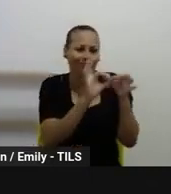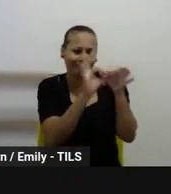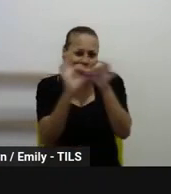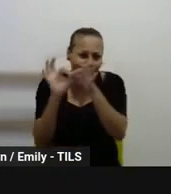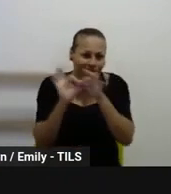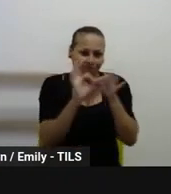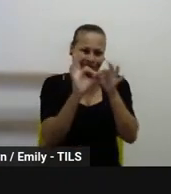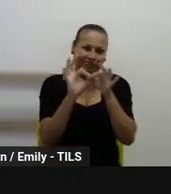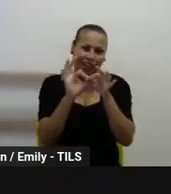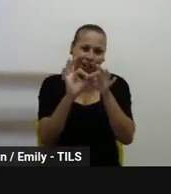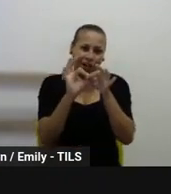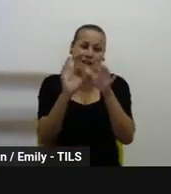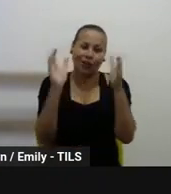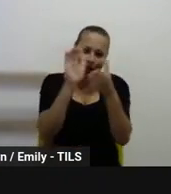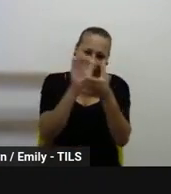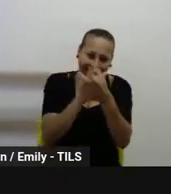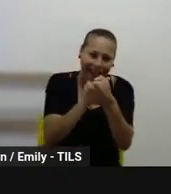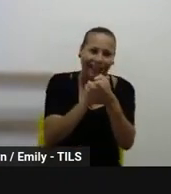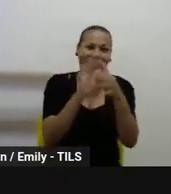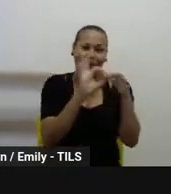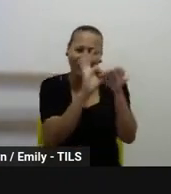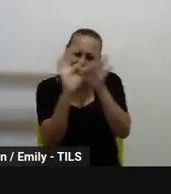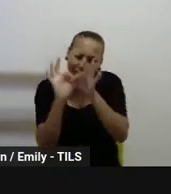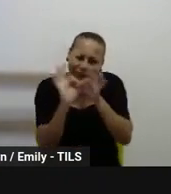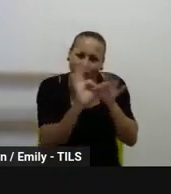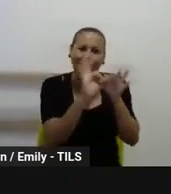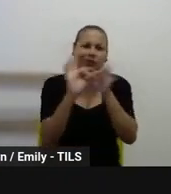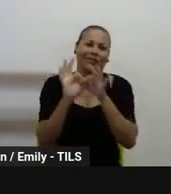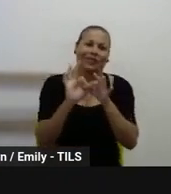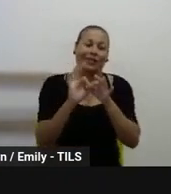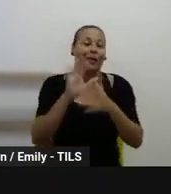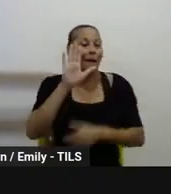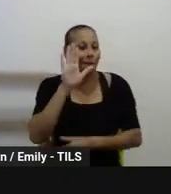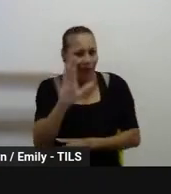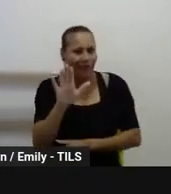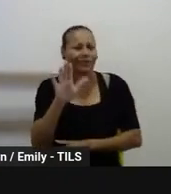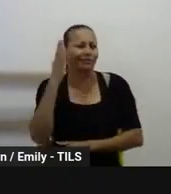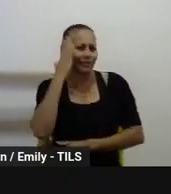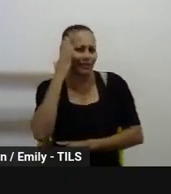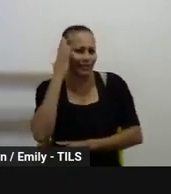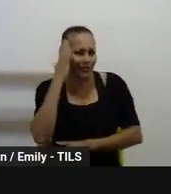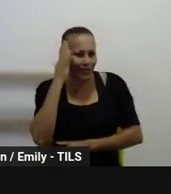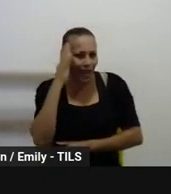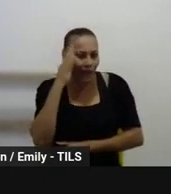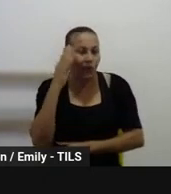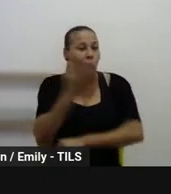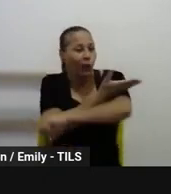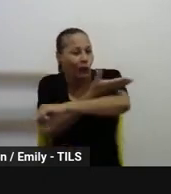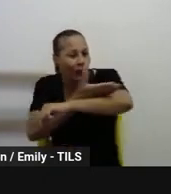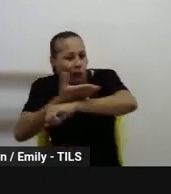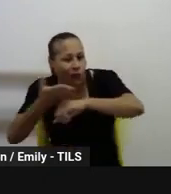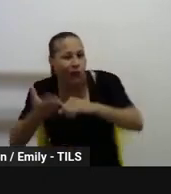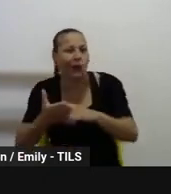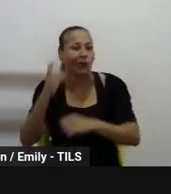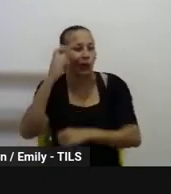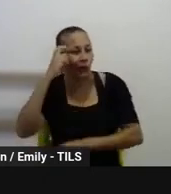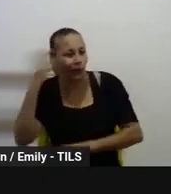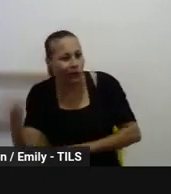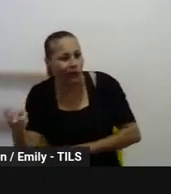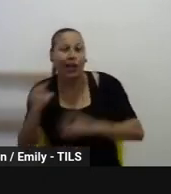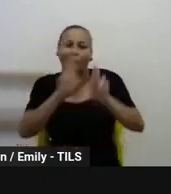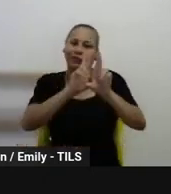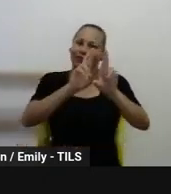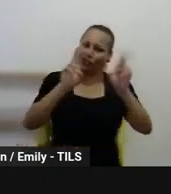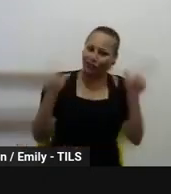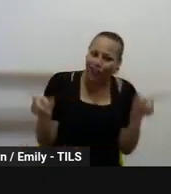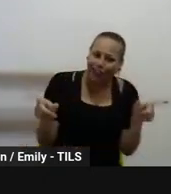divorciadas, elas estão casadas, então, elas estão juntas nesse processo, né, os próprios costumes, as tradições, então, tudo